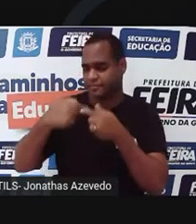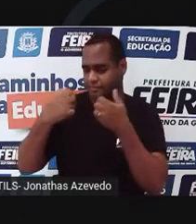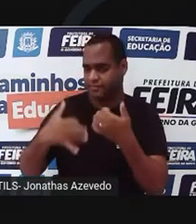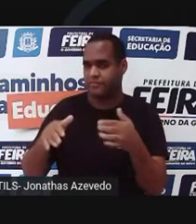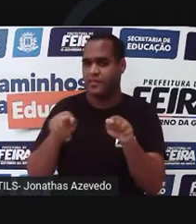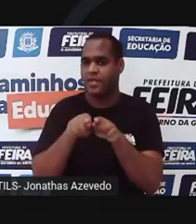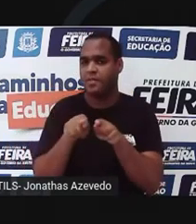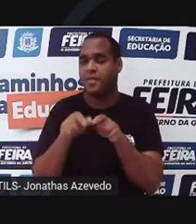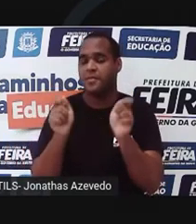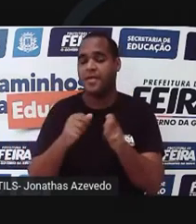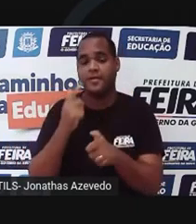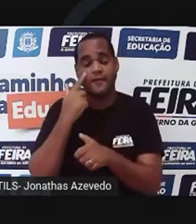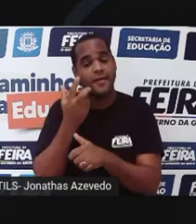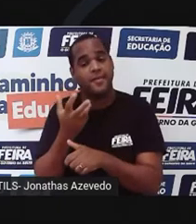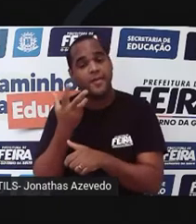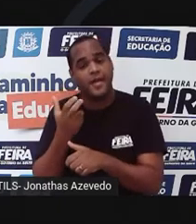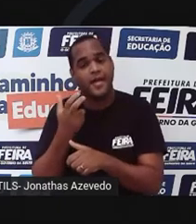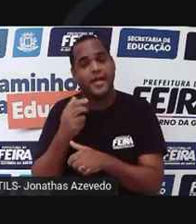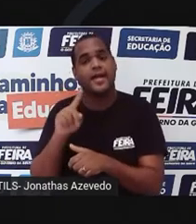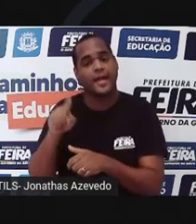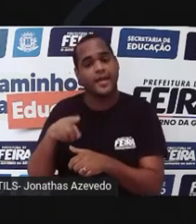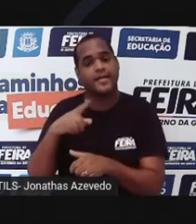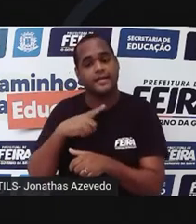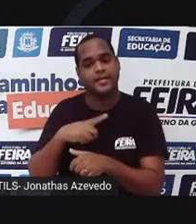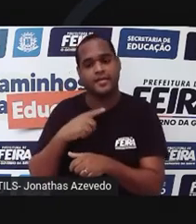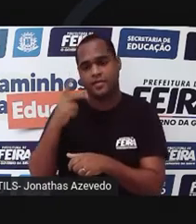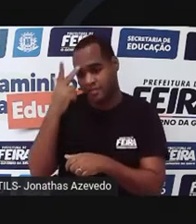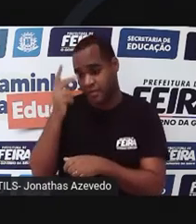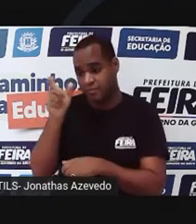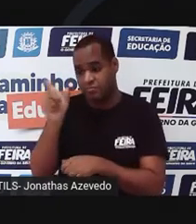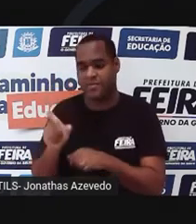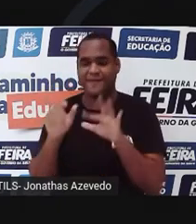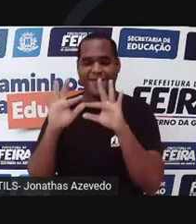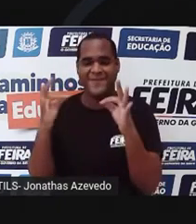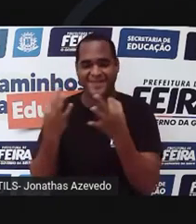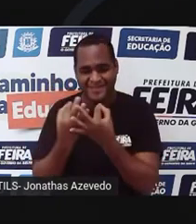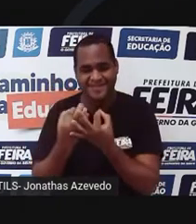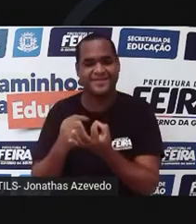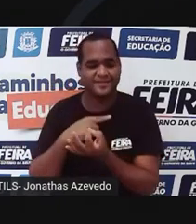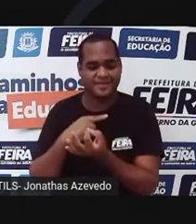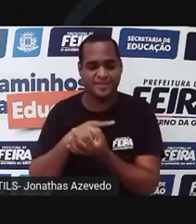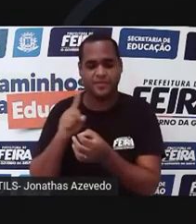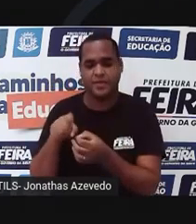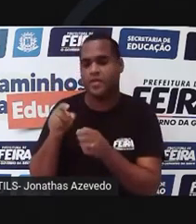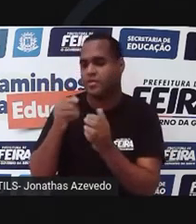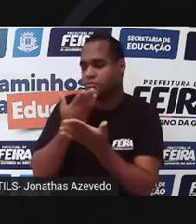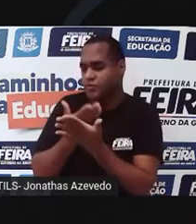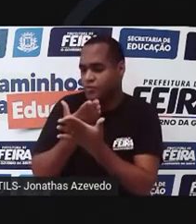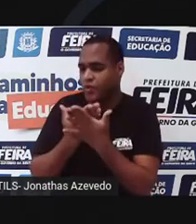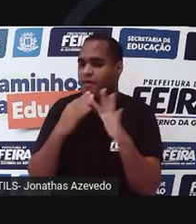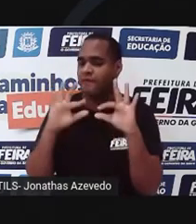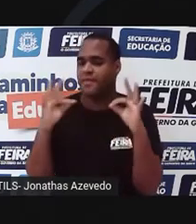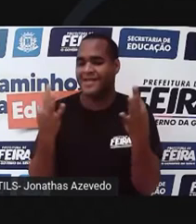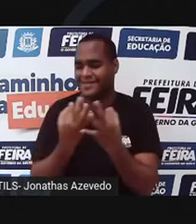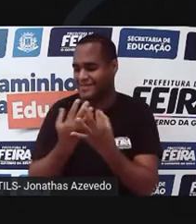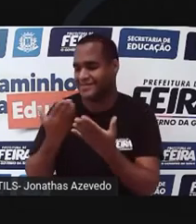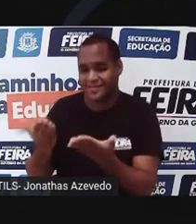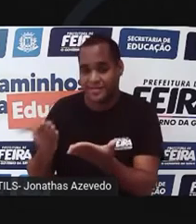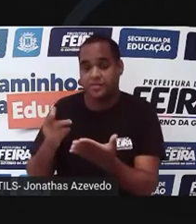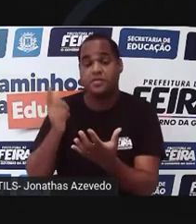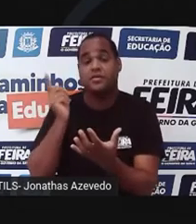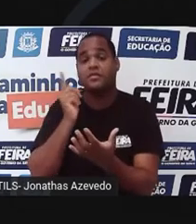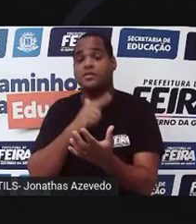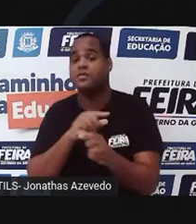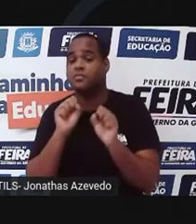capacidade de identificar casais em risco. Toda vez que tem uma doença genética na família, você estuda a família toda para